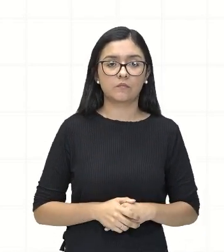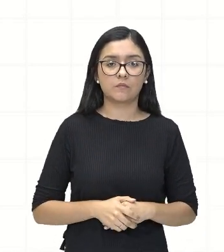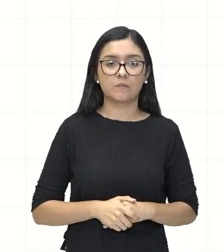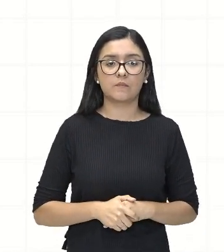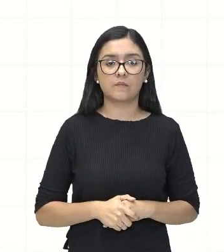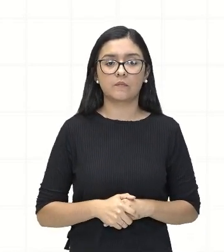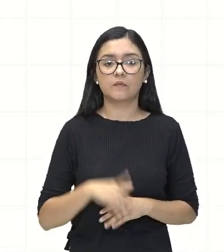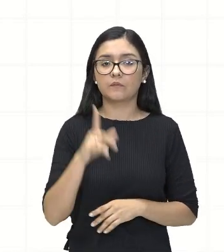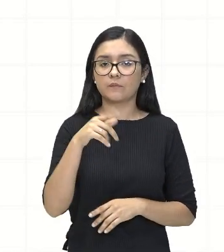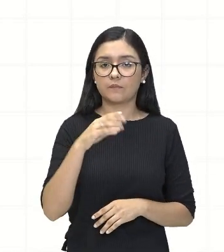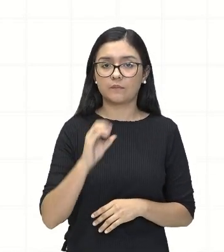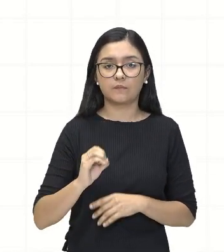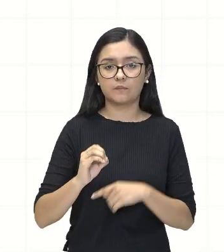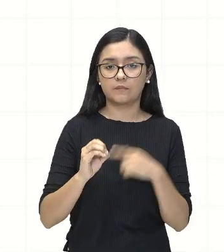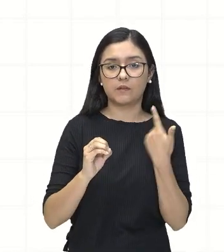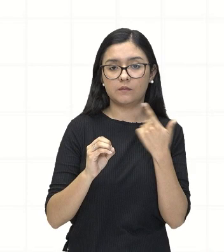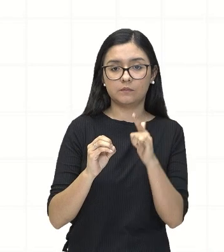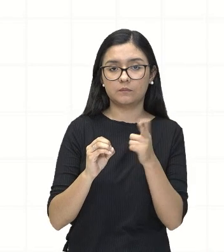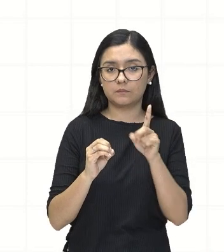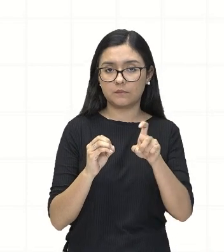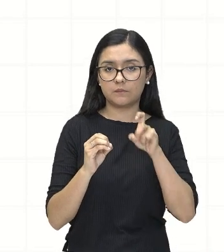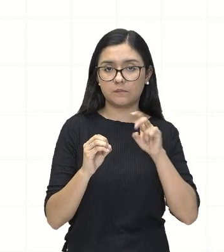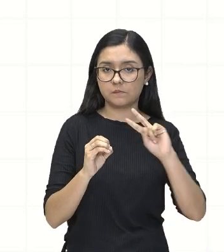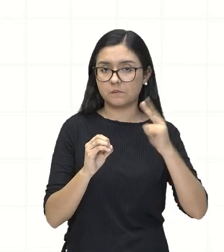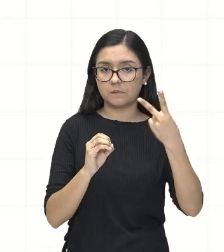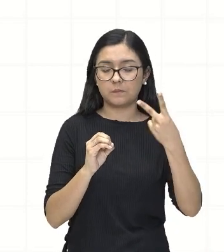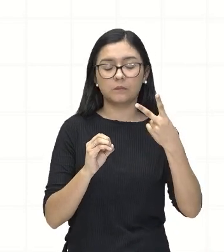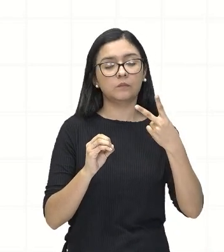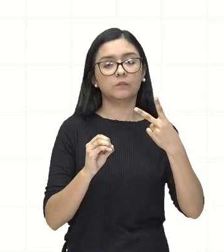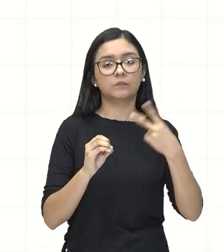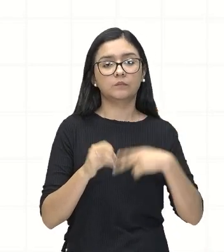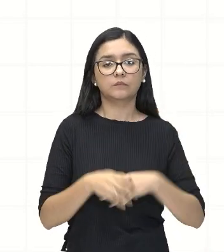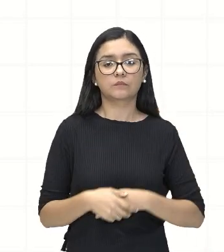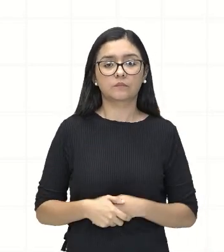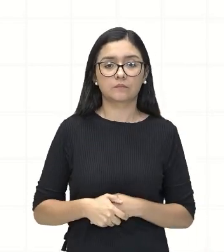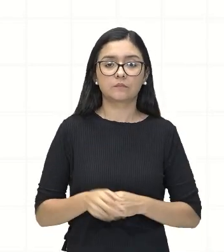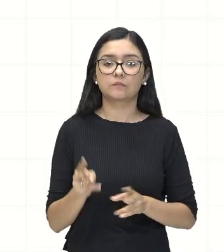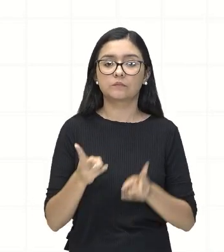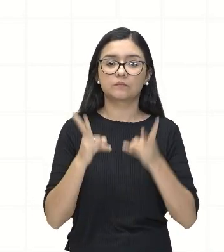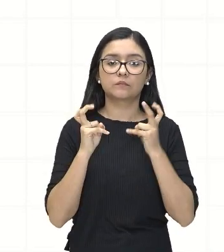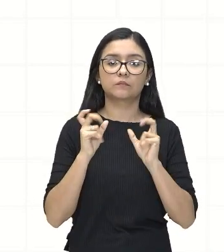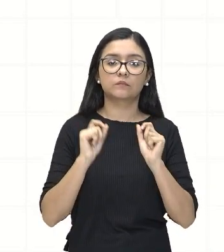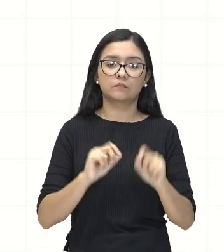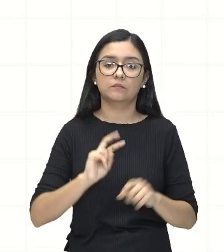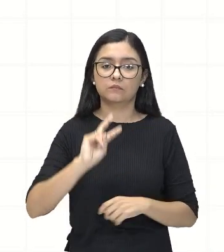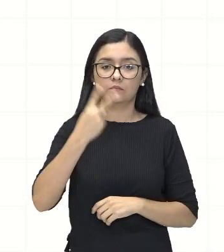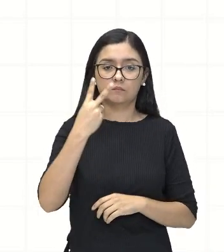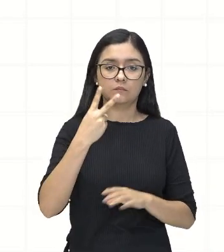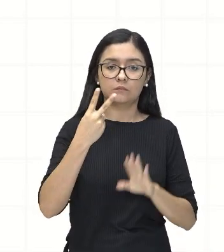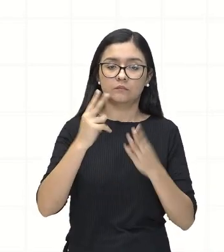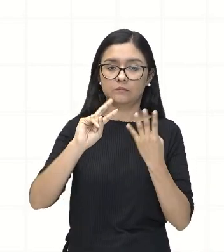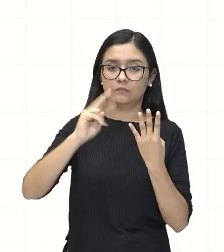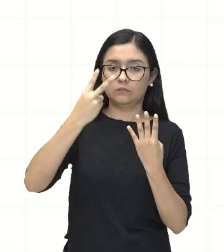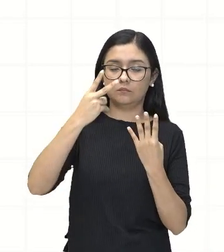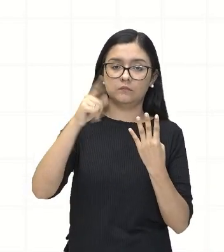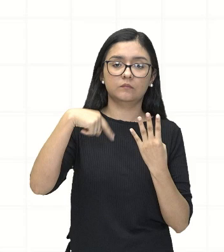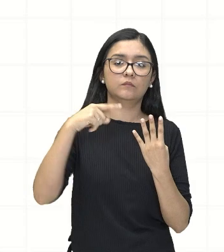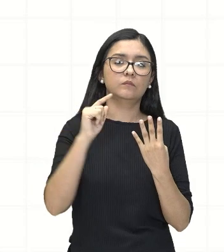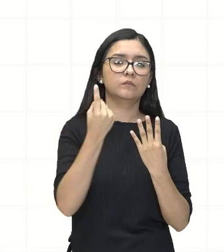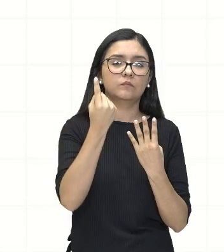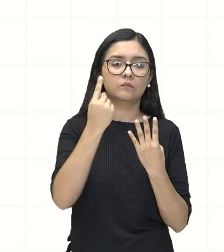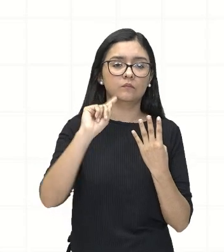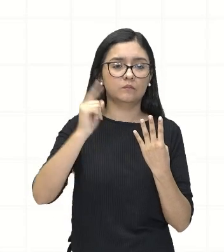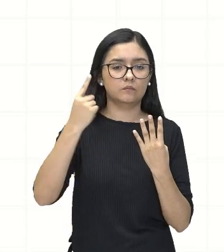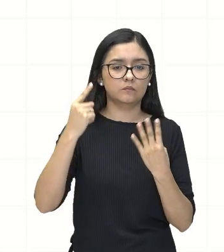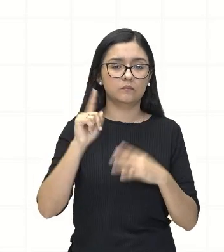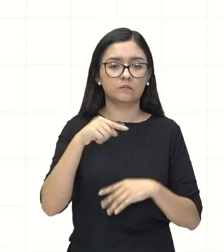é zero. Então, não tem X ao quadrado. Então, ele não é uma função, olha só o expoente do X, é um. Então,